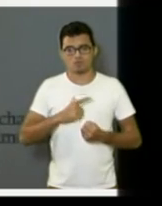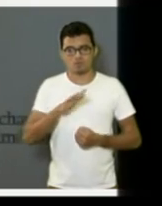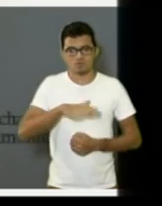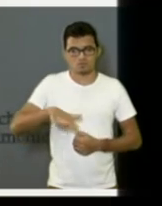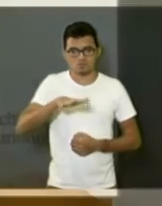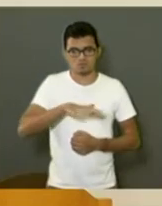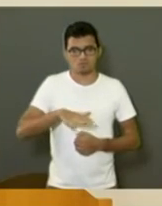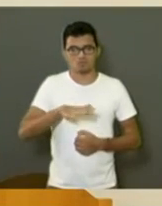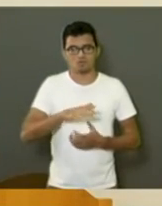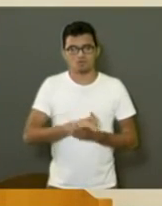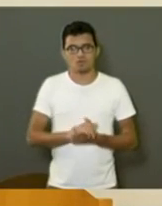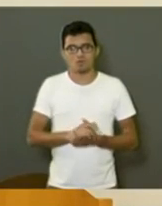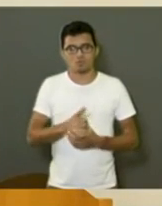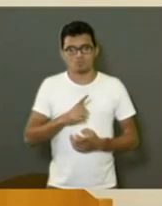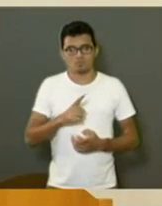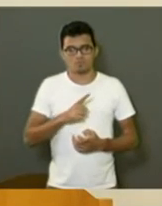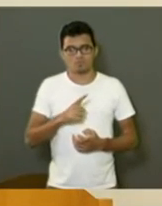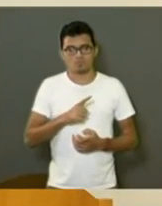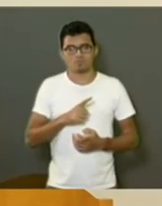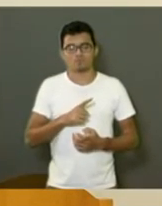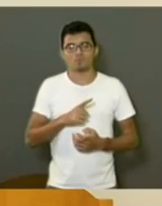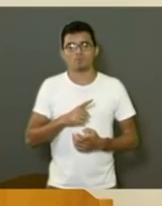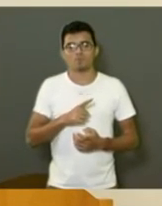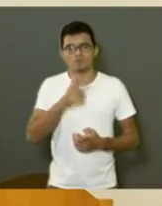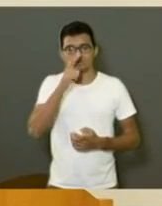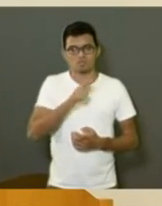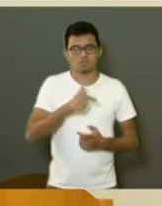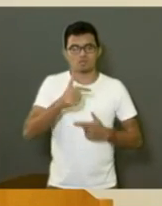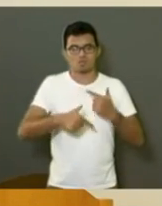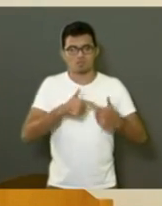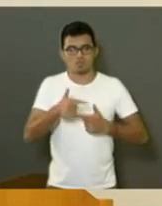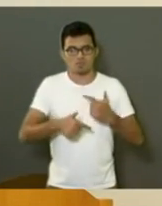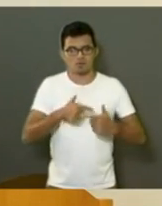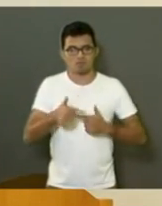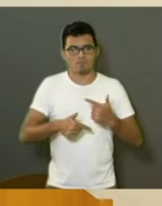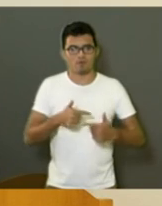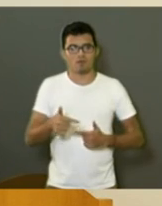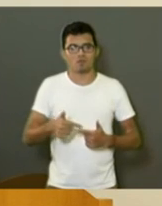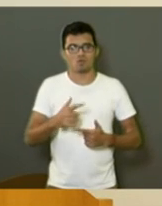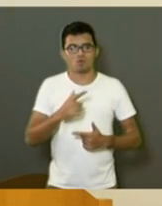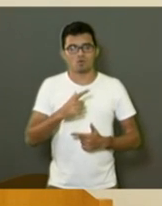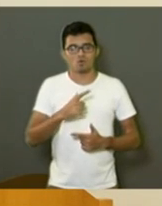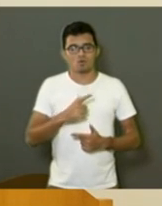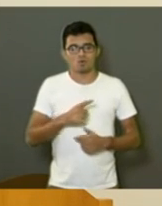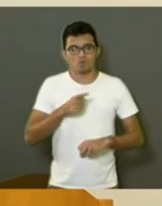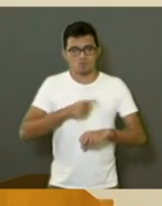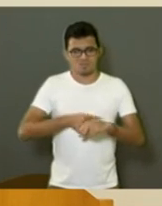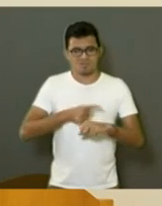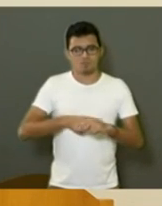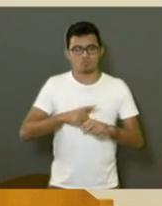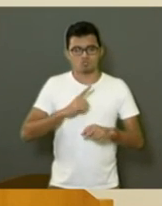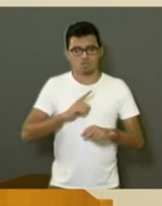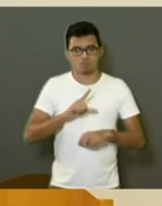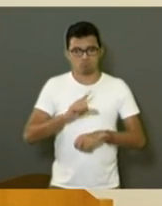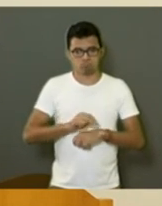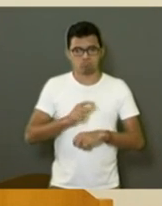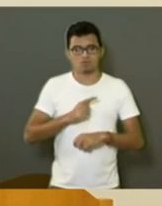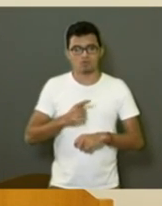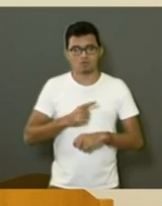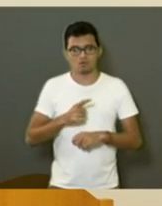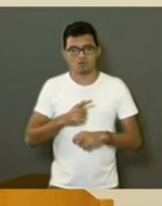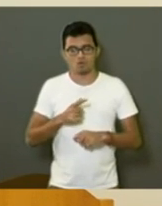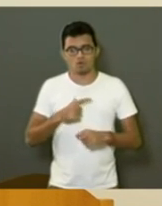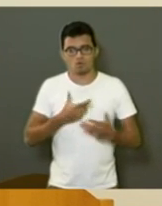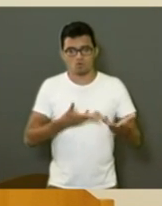fecha, para gerar emprego, para gerar alguma coisa para o nosso município que está necessitando. O tempo é curto? Também fazer um convite.